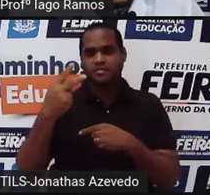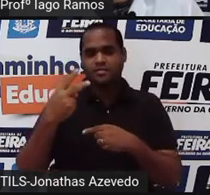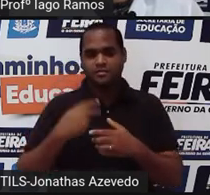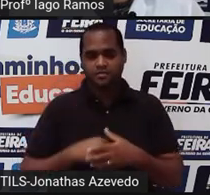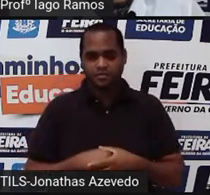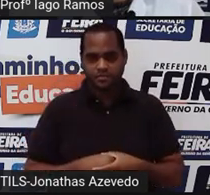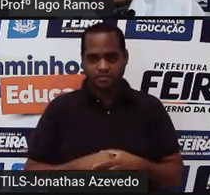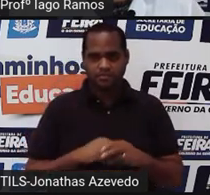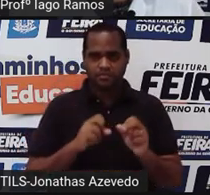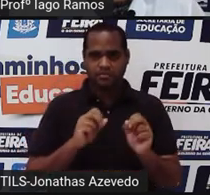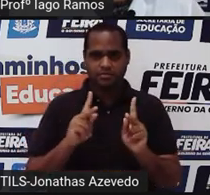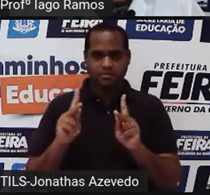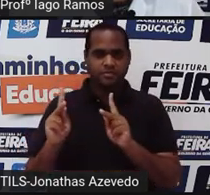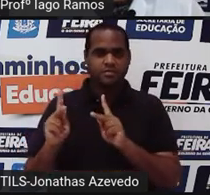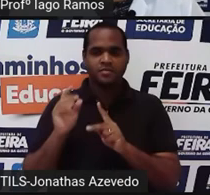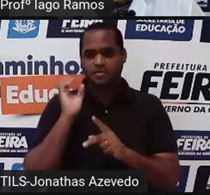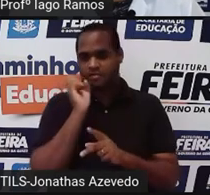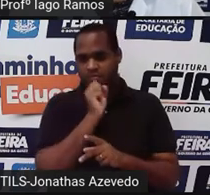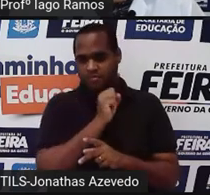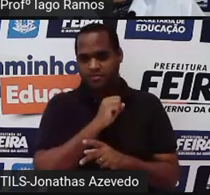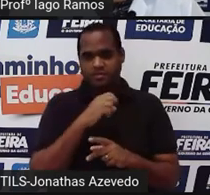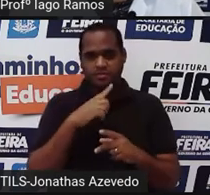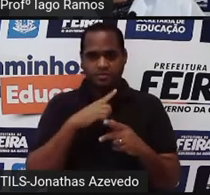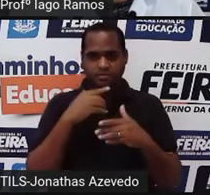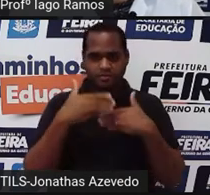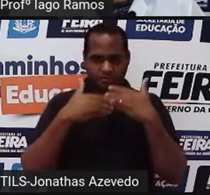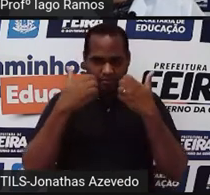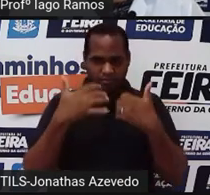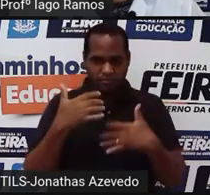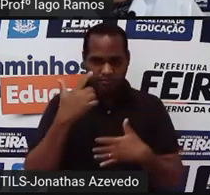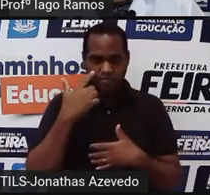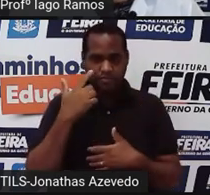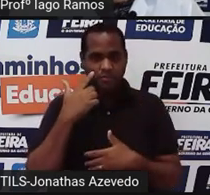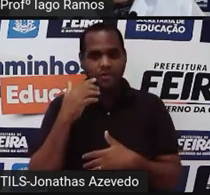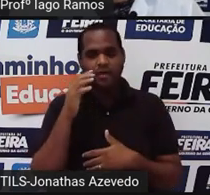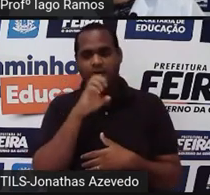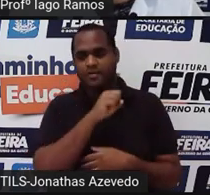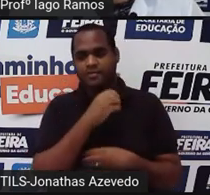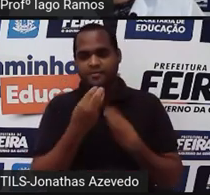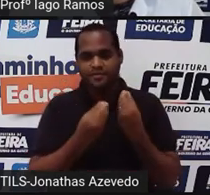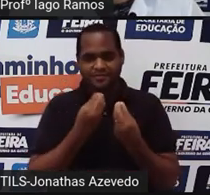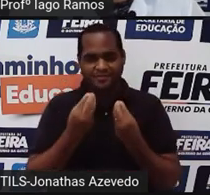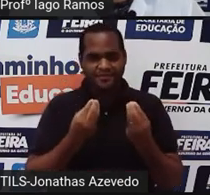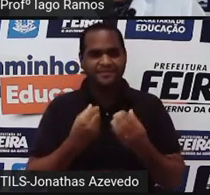2, tá bom? Rapidinho aqui, vamos conferir como é que a gente faz isso, tá?